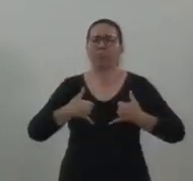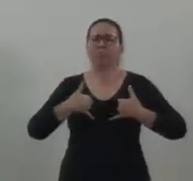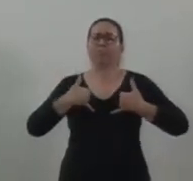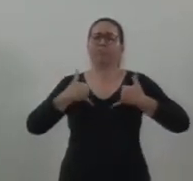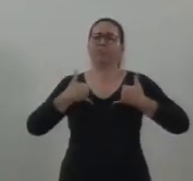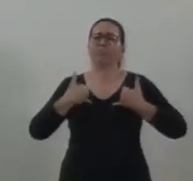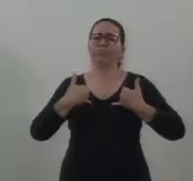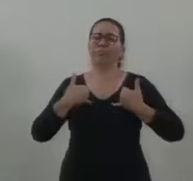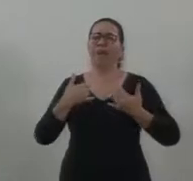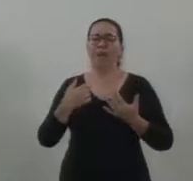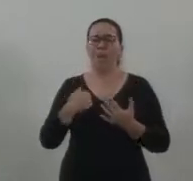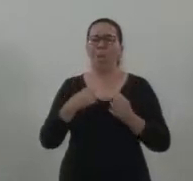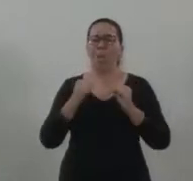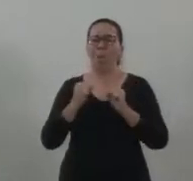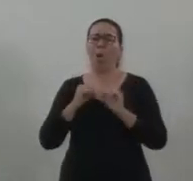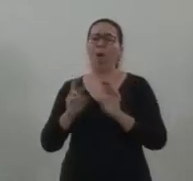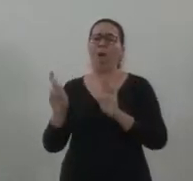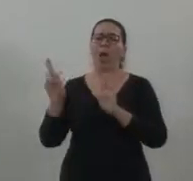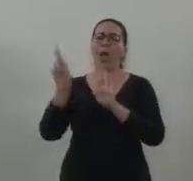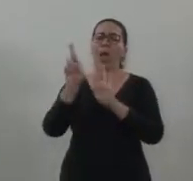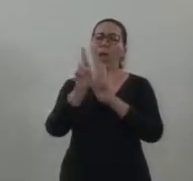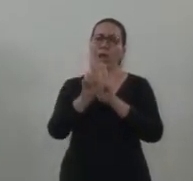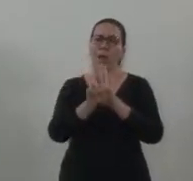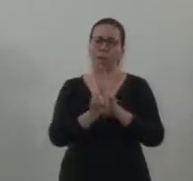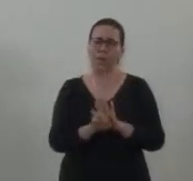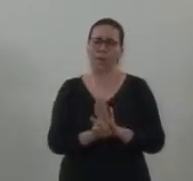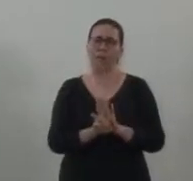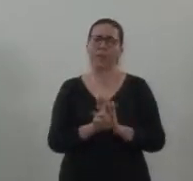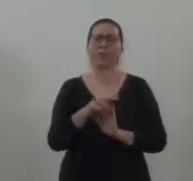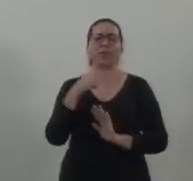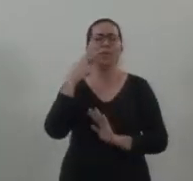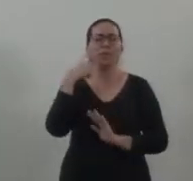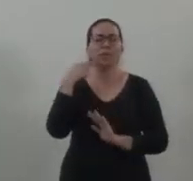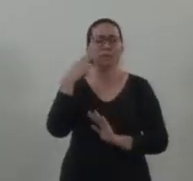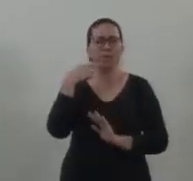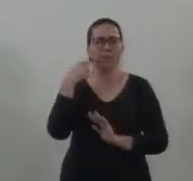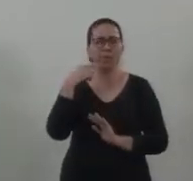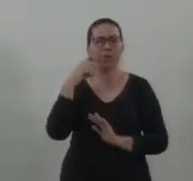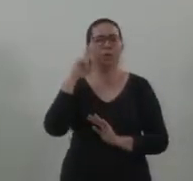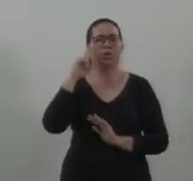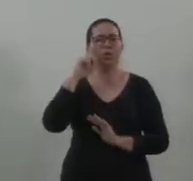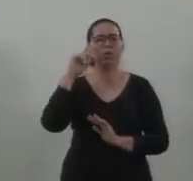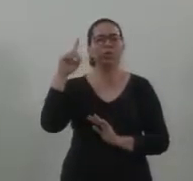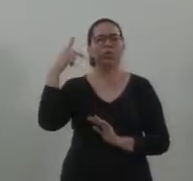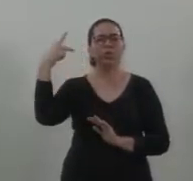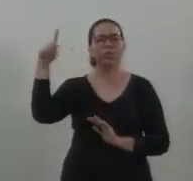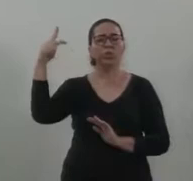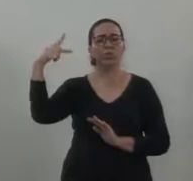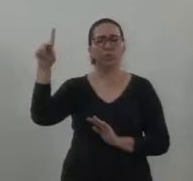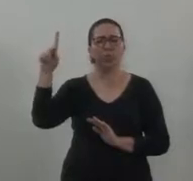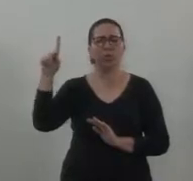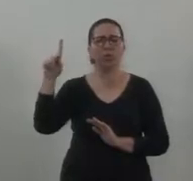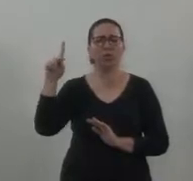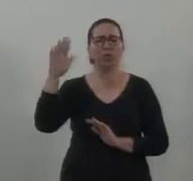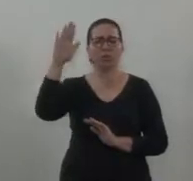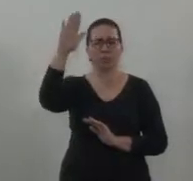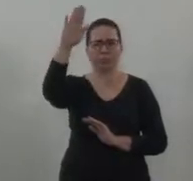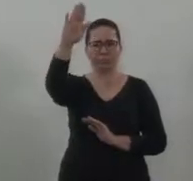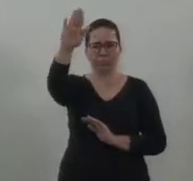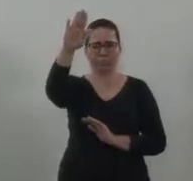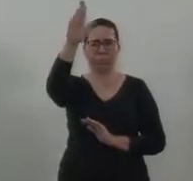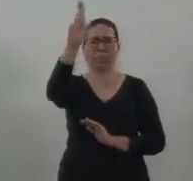estar representando a Câmara de Vereadores de nossa cidade no dia da sua ordenação